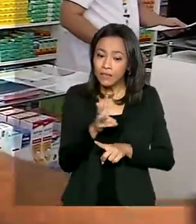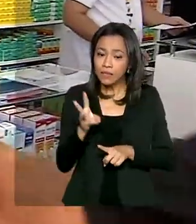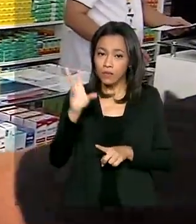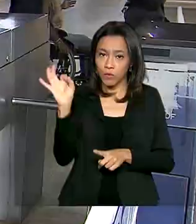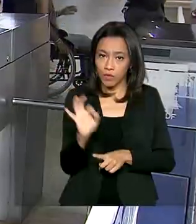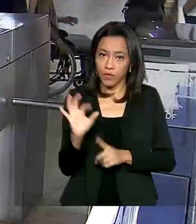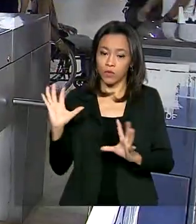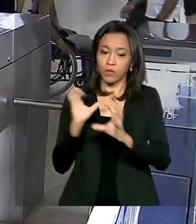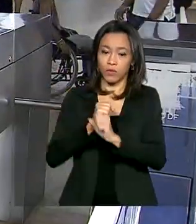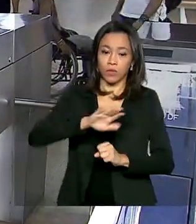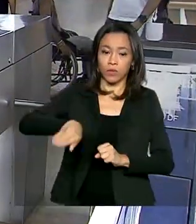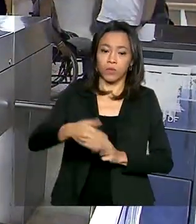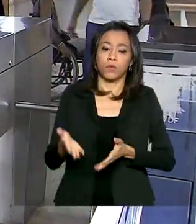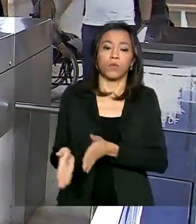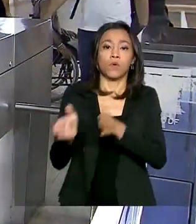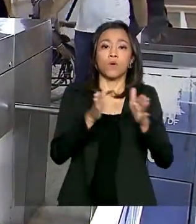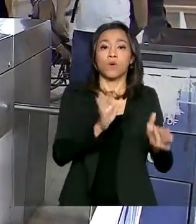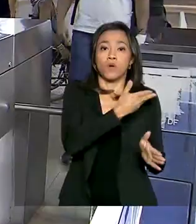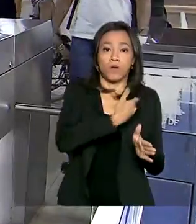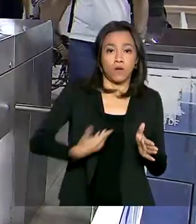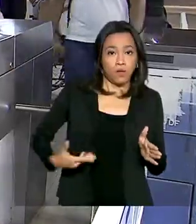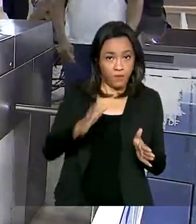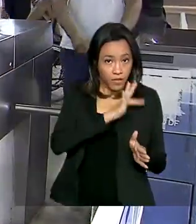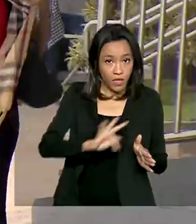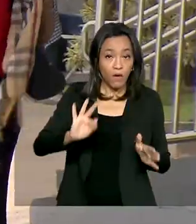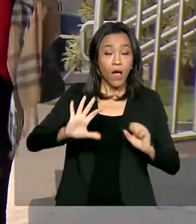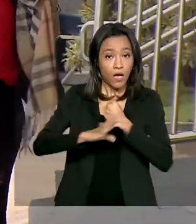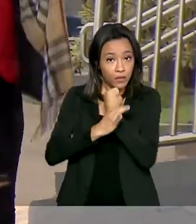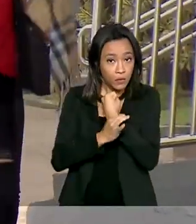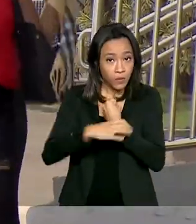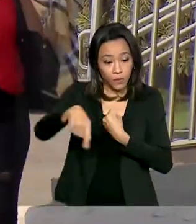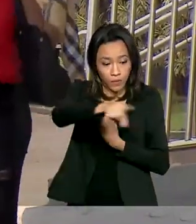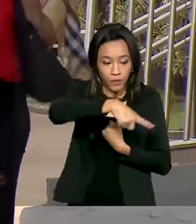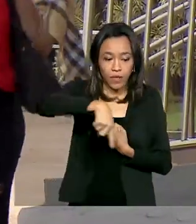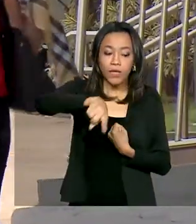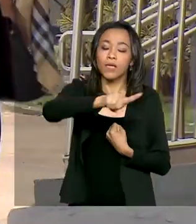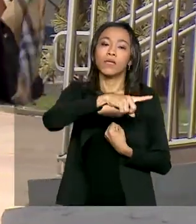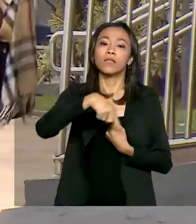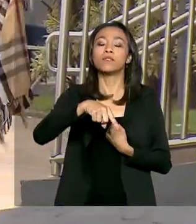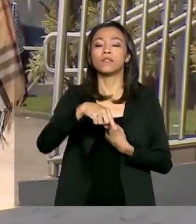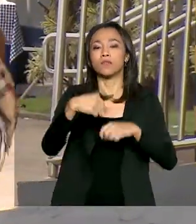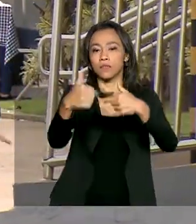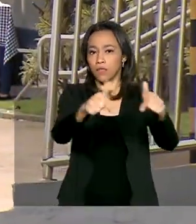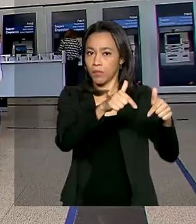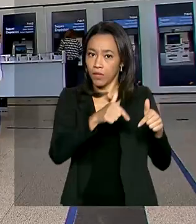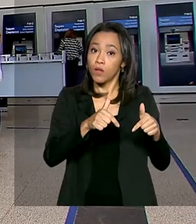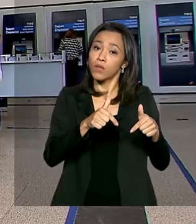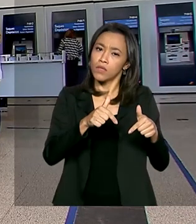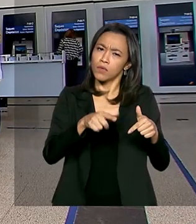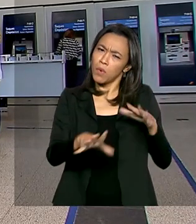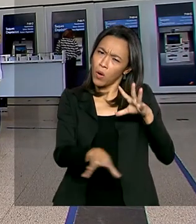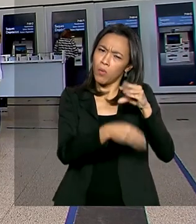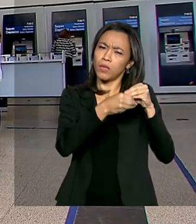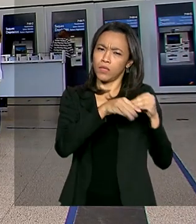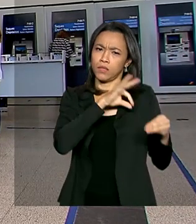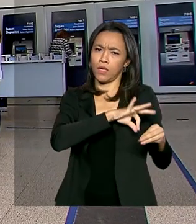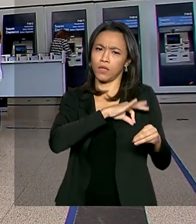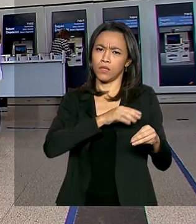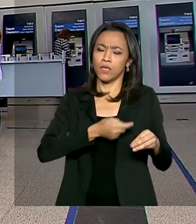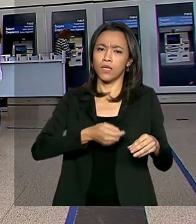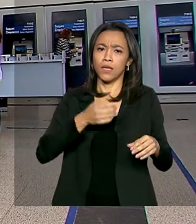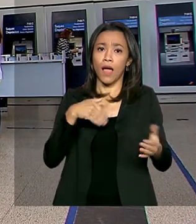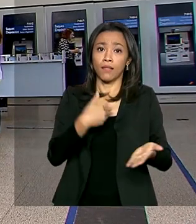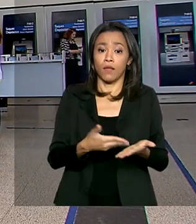O governo federal garantiu a esses trabalhadores uma complementação de renda, que soma até agora quase